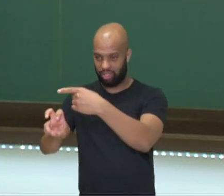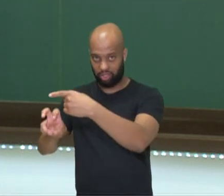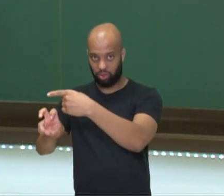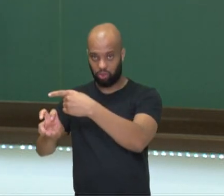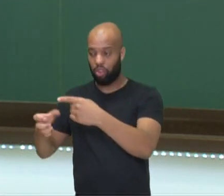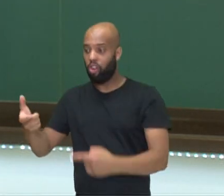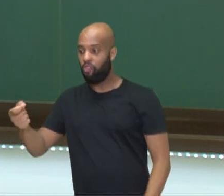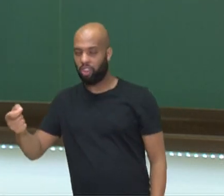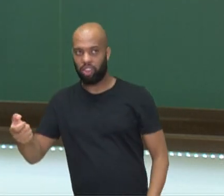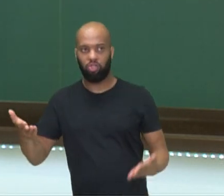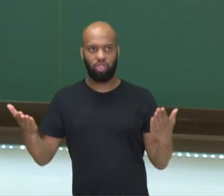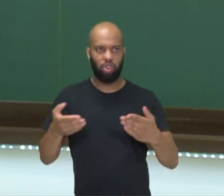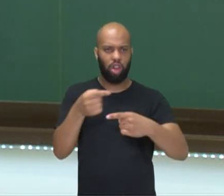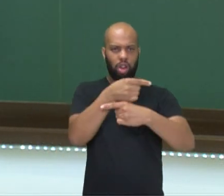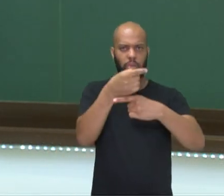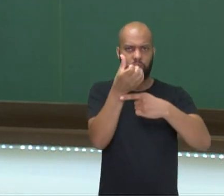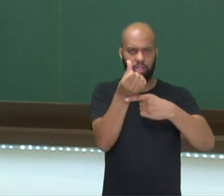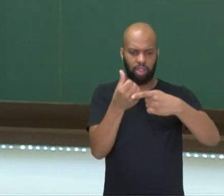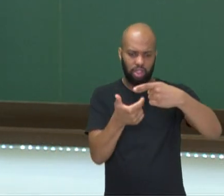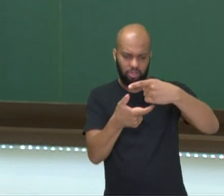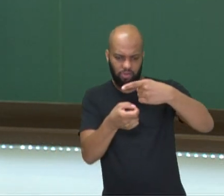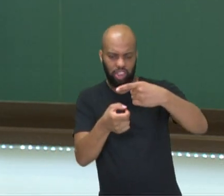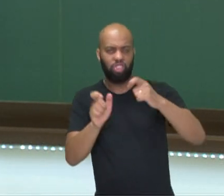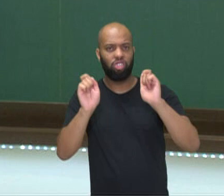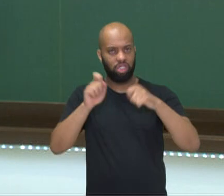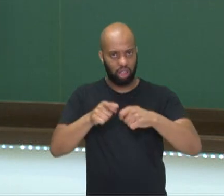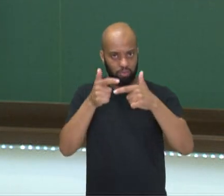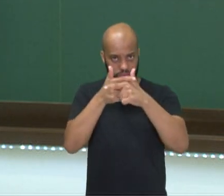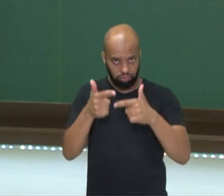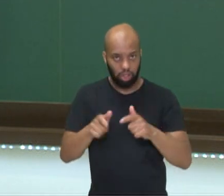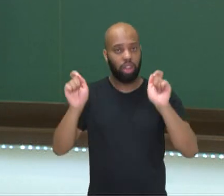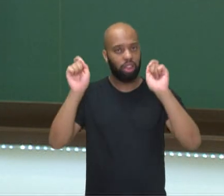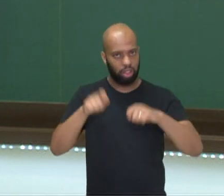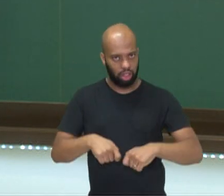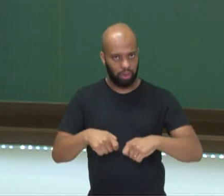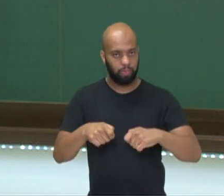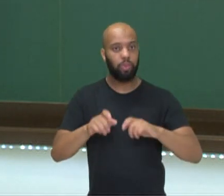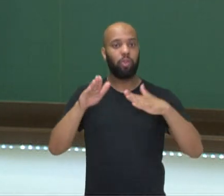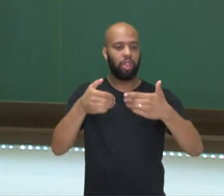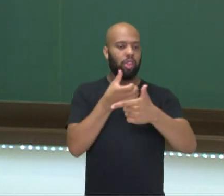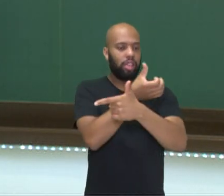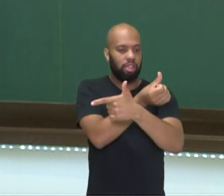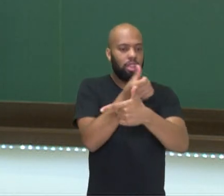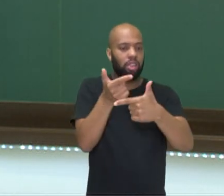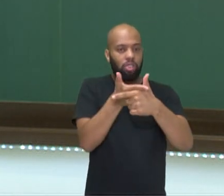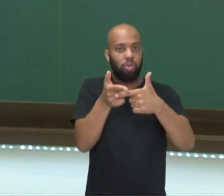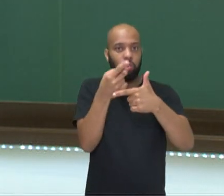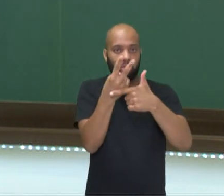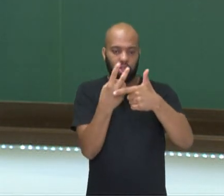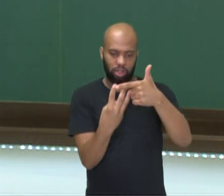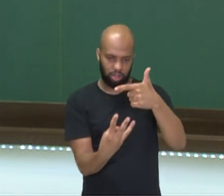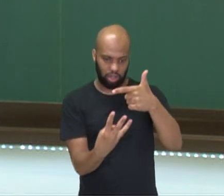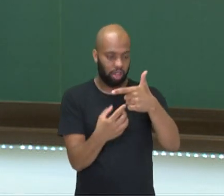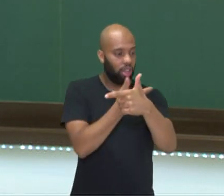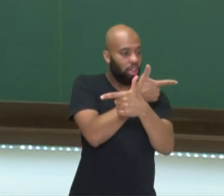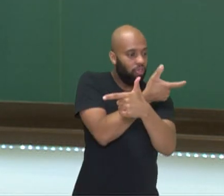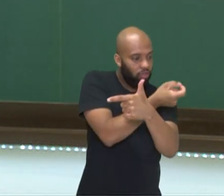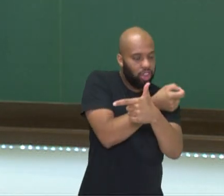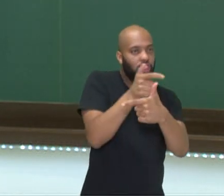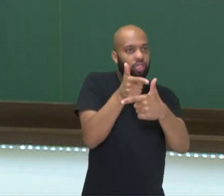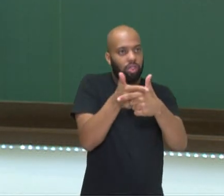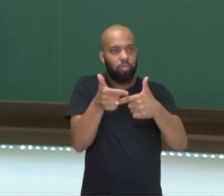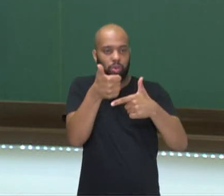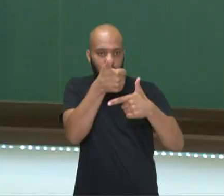Menos 6 vinteavos dá para simplificar por quanto? Dá para simplificar por 2. Então, 6 dividido por 2 é 3 e 20 dividido por 2